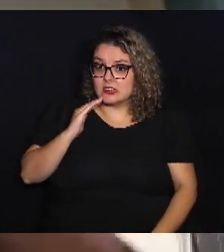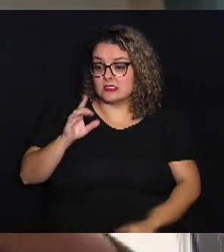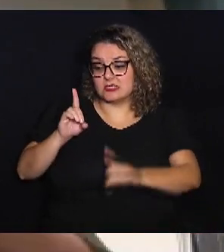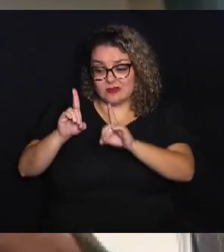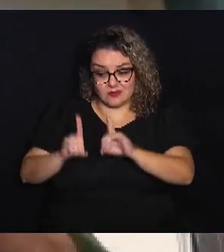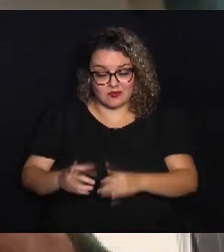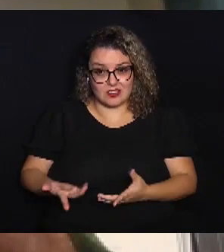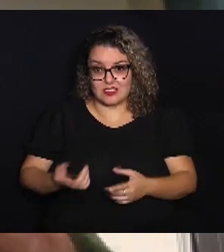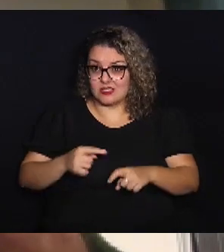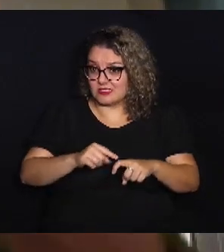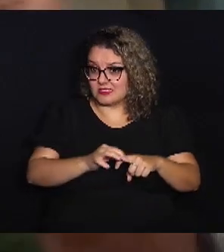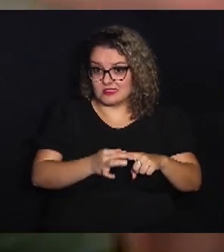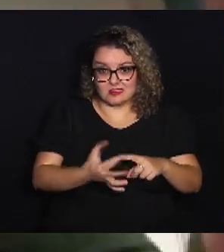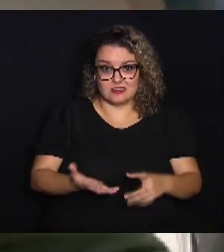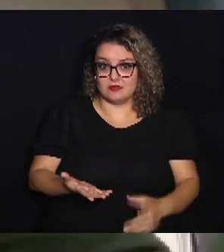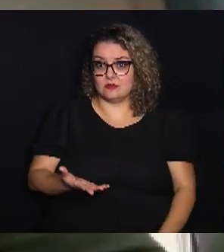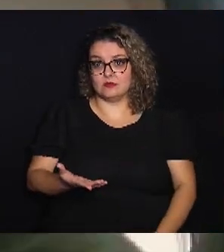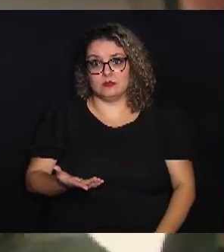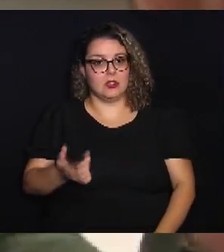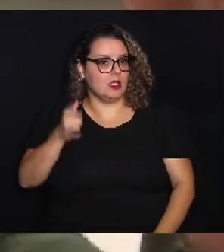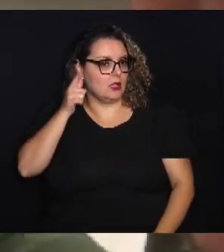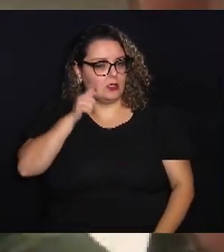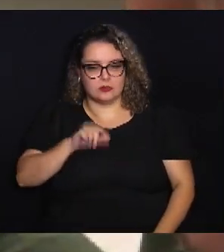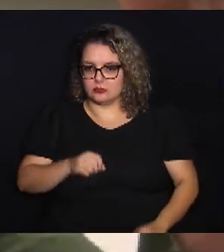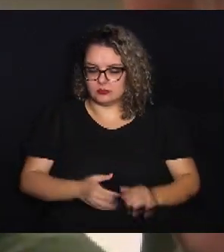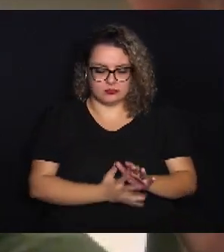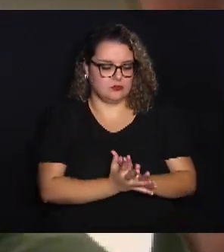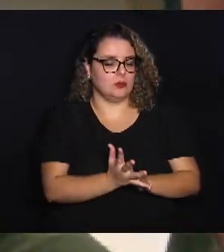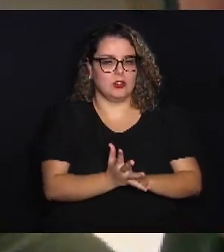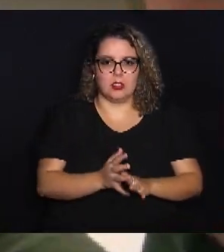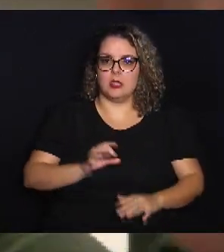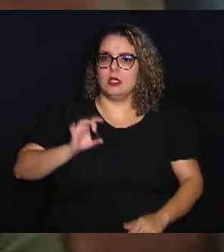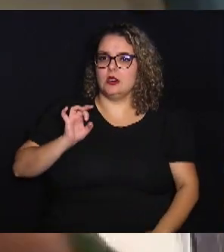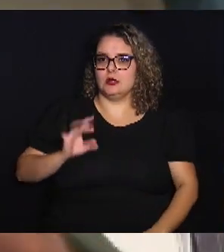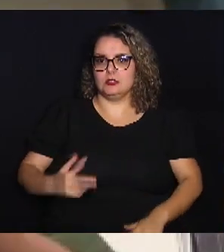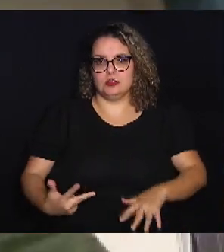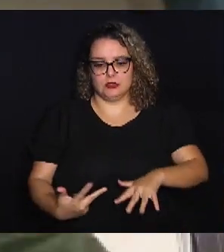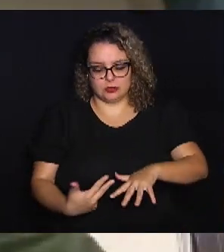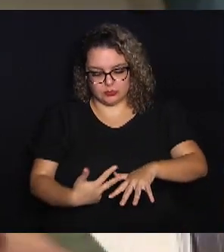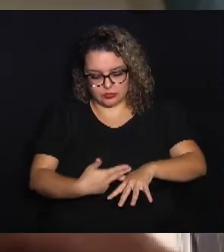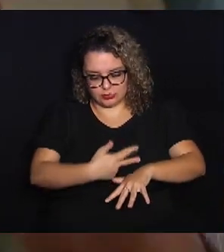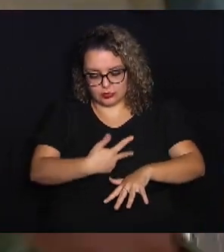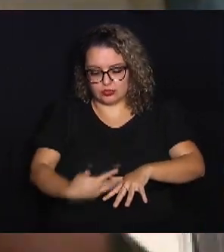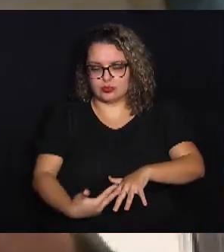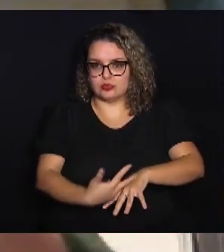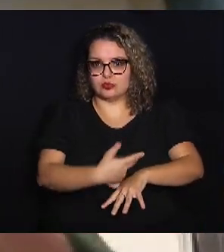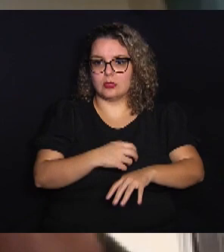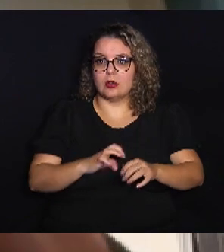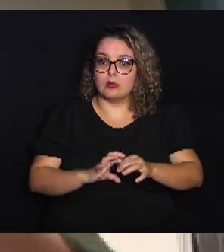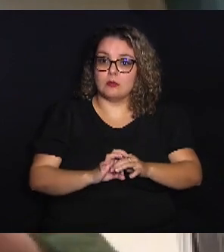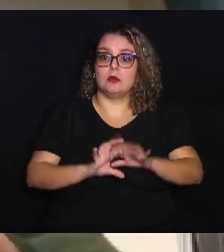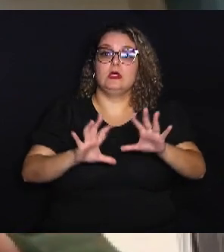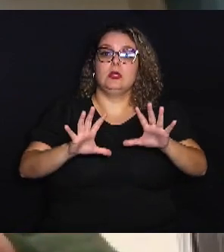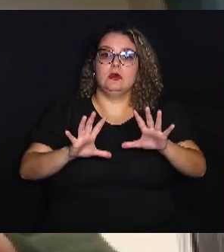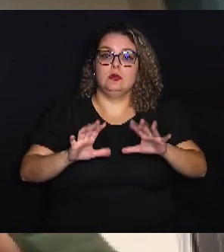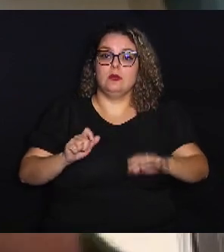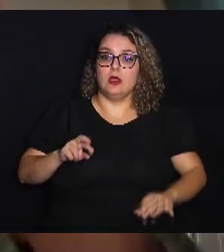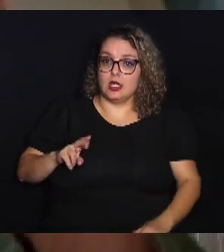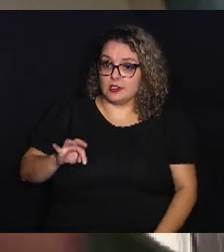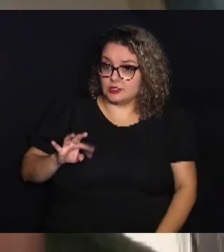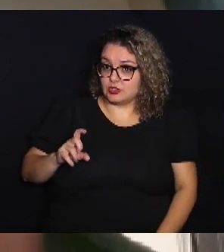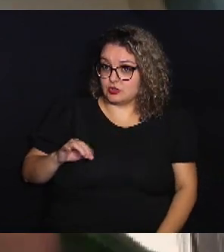articulares e aí ele não vai conseguir mais, aí só com cirurgia para soltar a